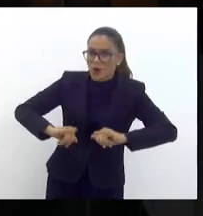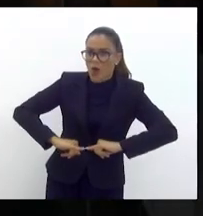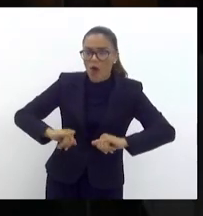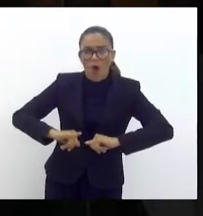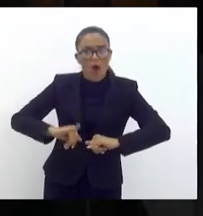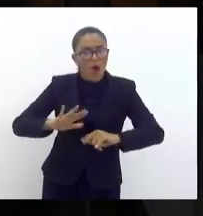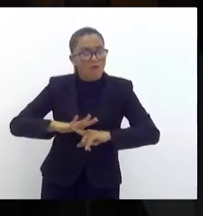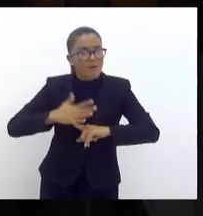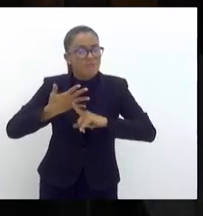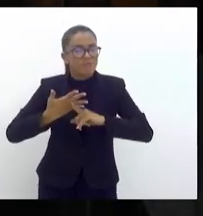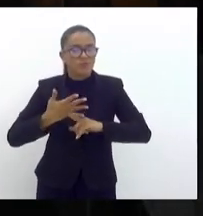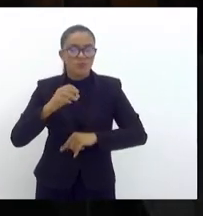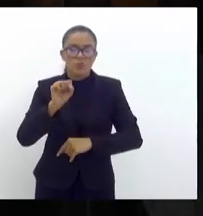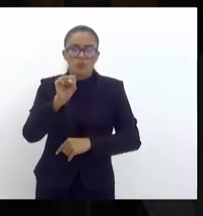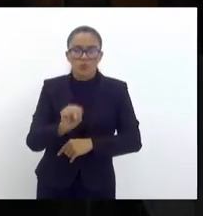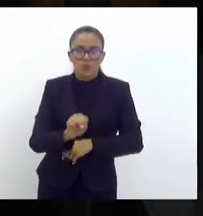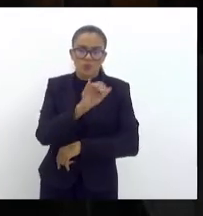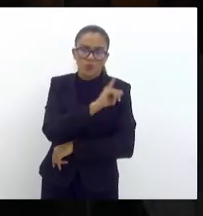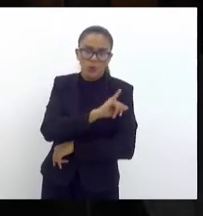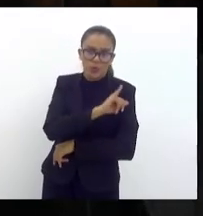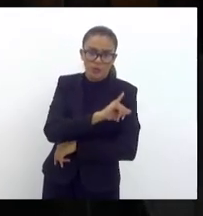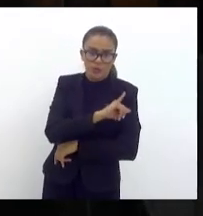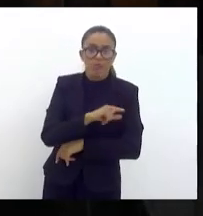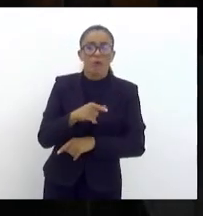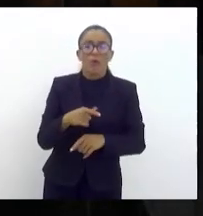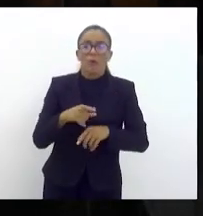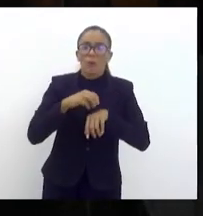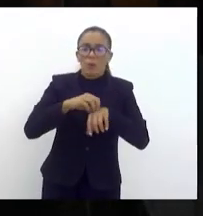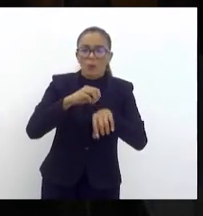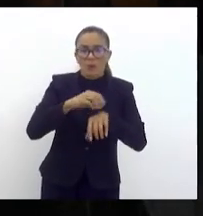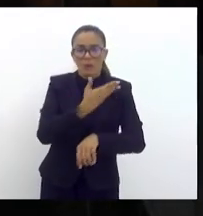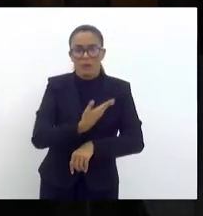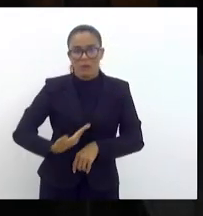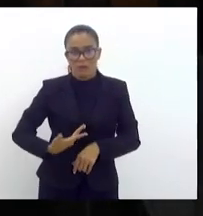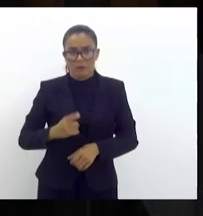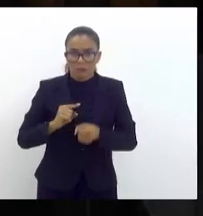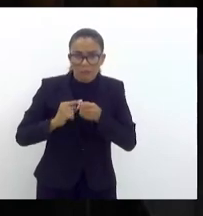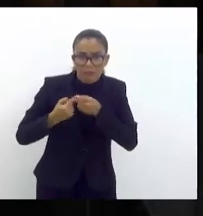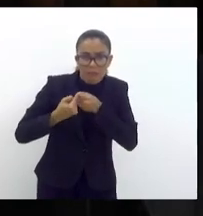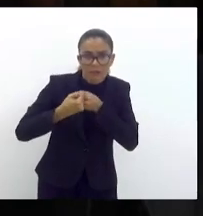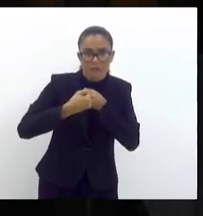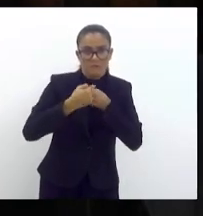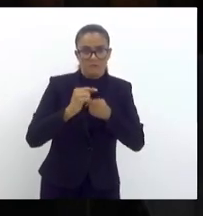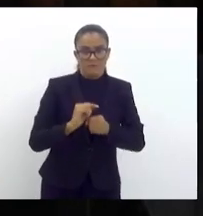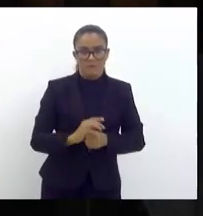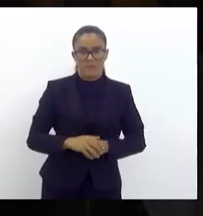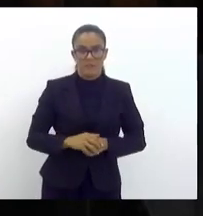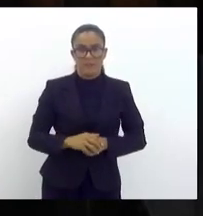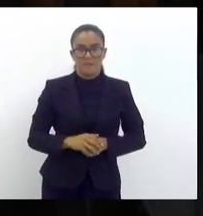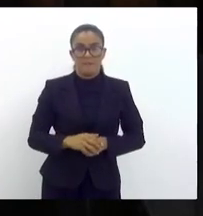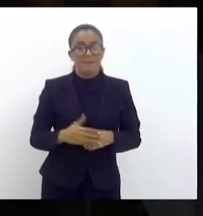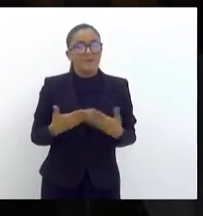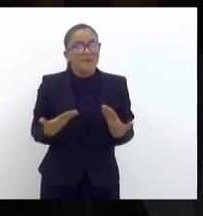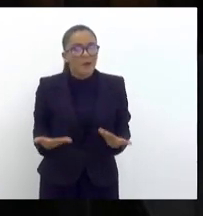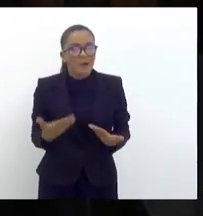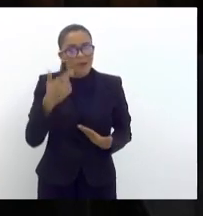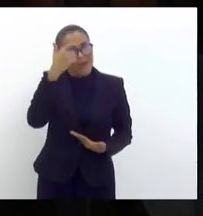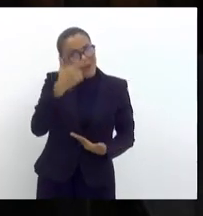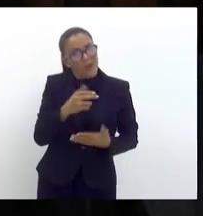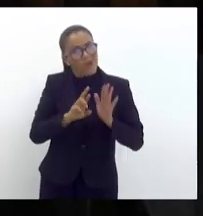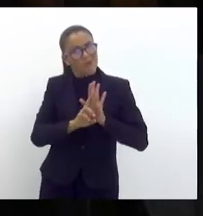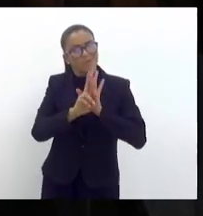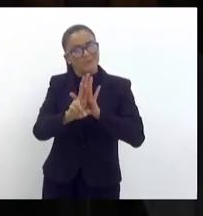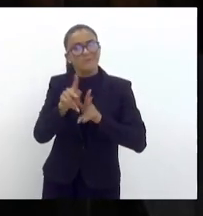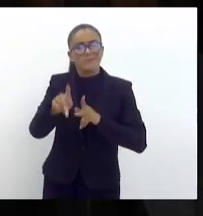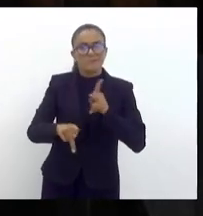muito no sul fluminense com o transporte público intermunicipal. Então, eu, enquanto representante da